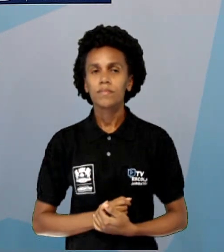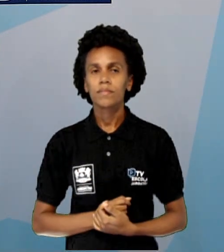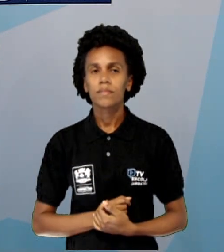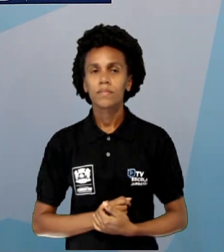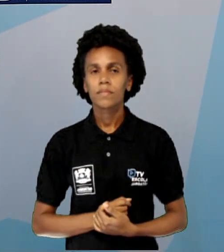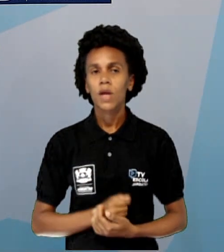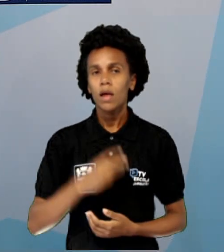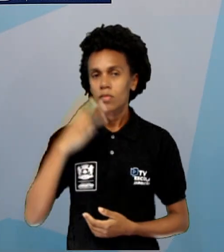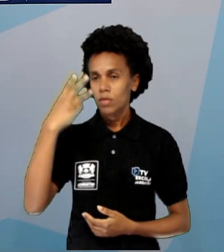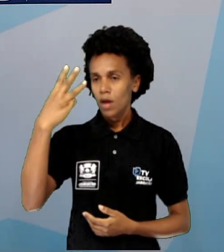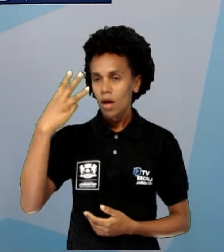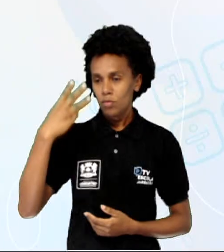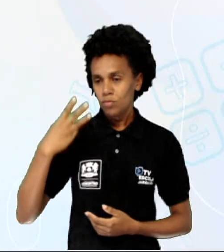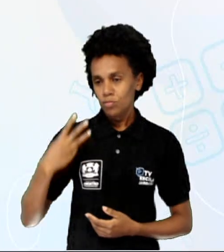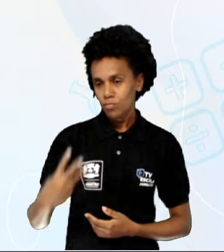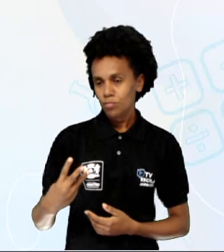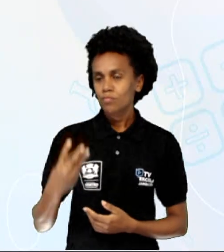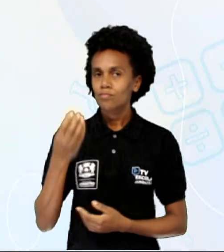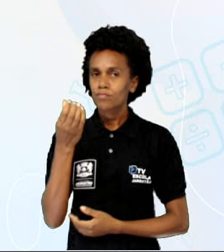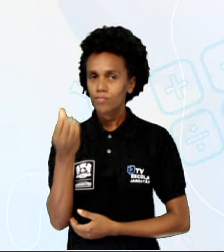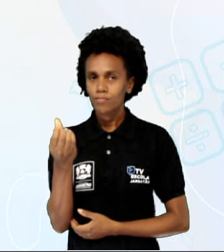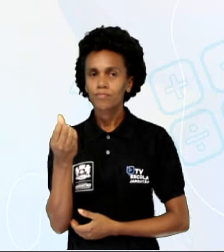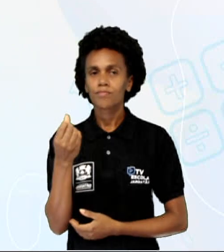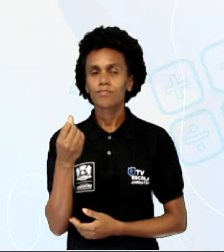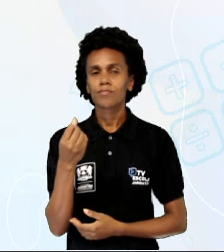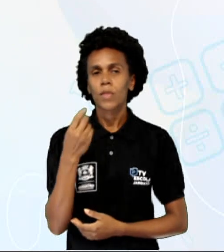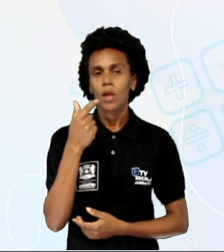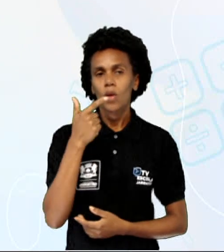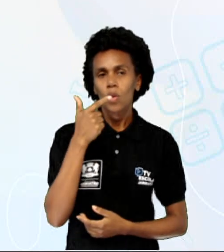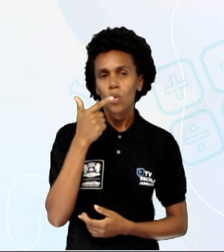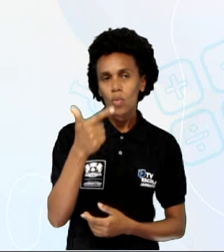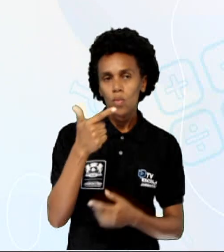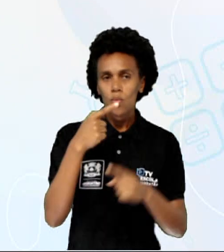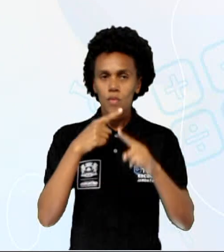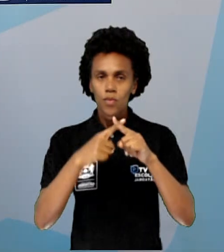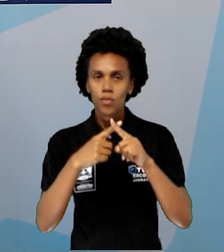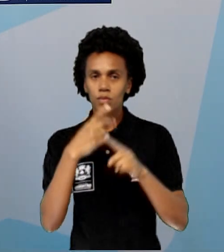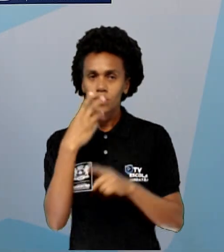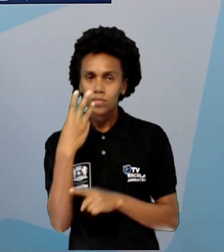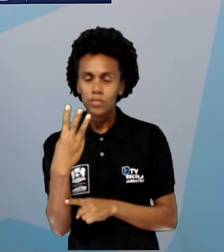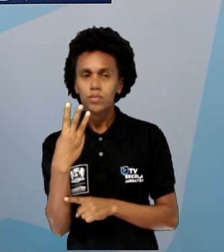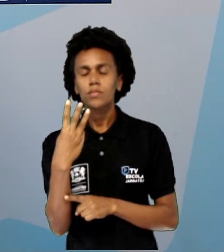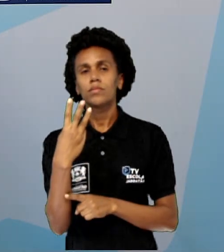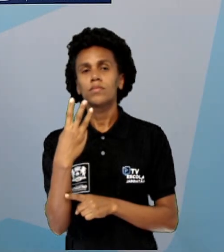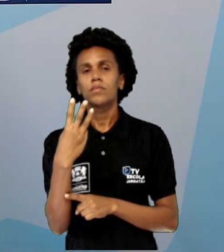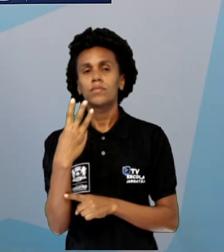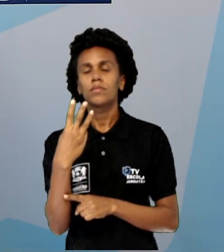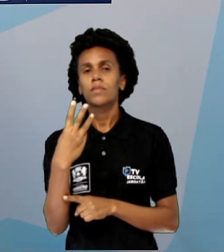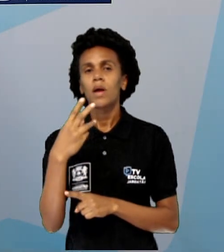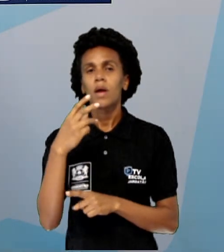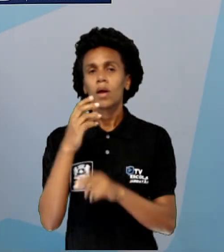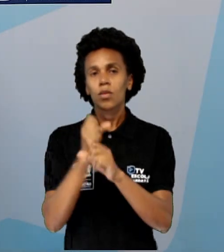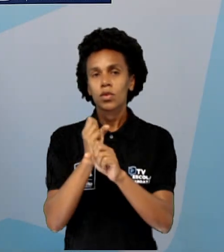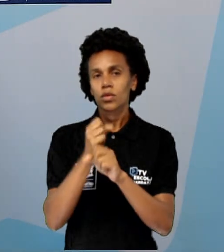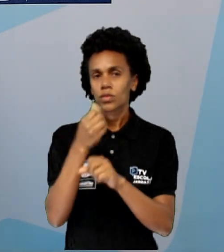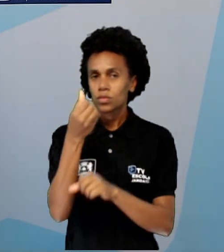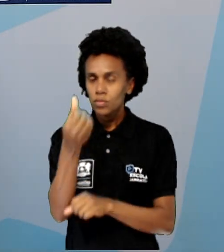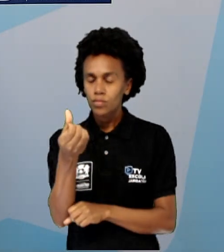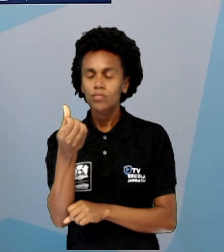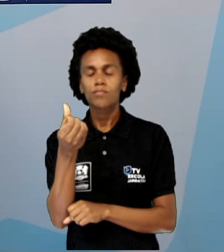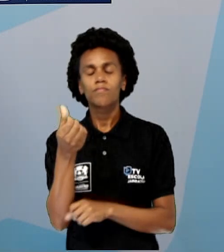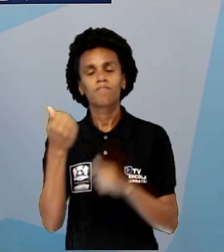essa ideia aqui, ó. Duas vezes três, duas calças, vezes três camisas, vai me dar seis